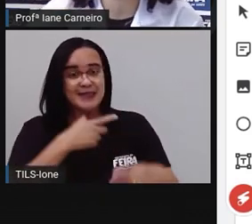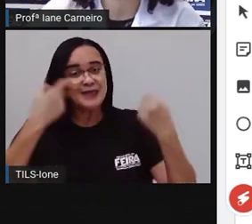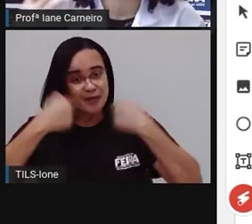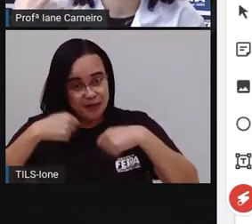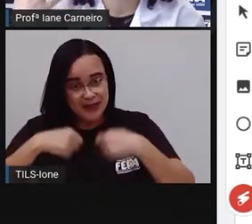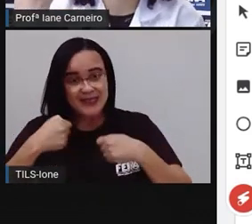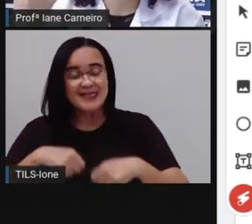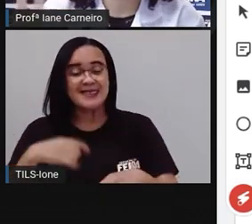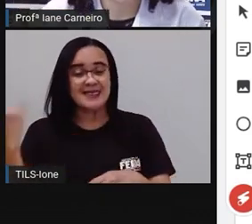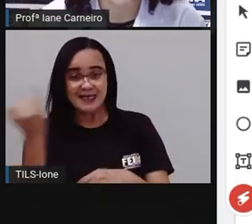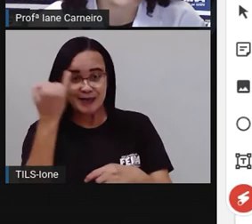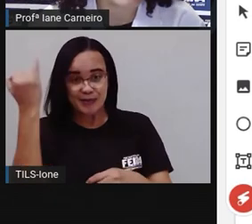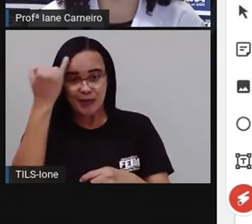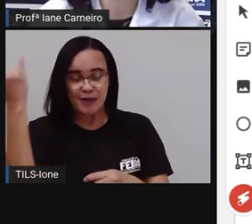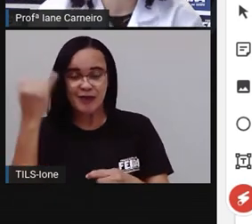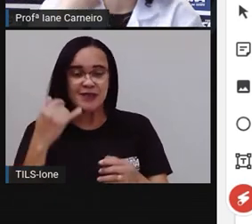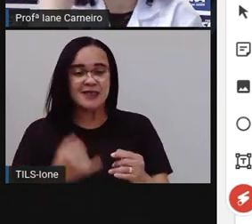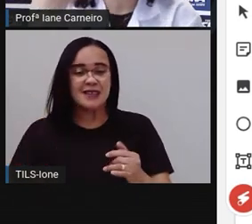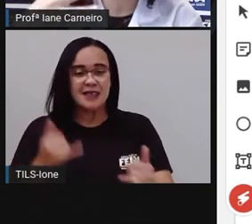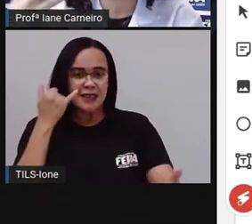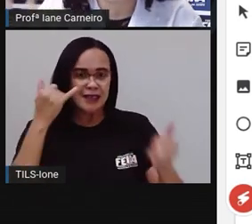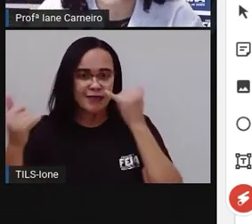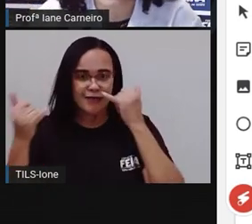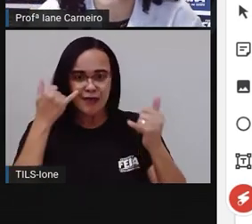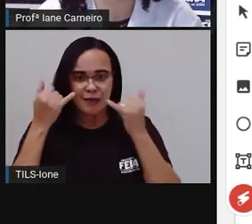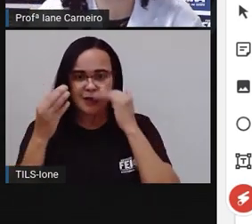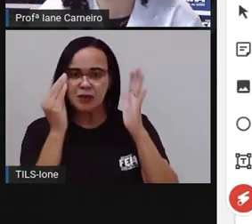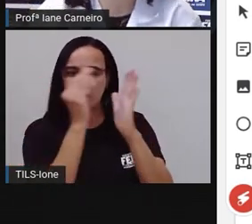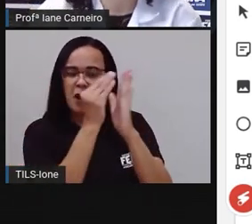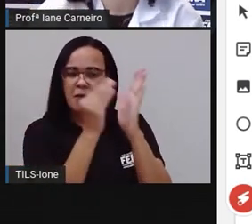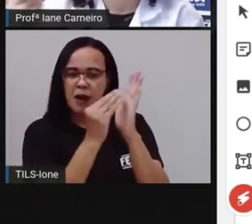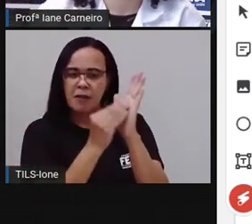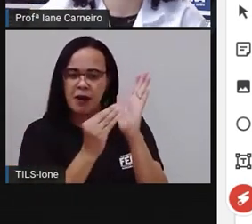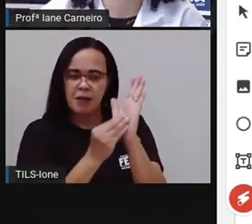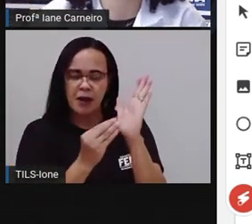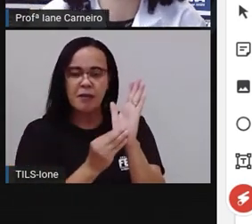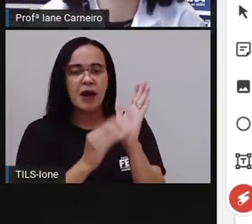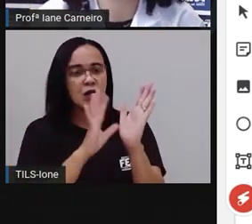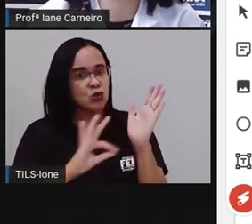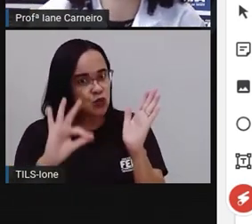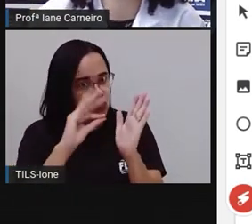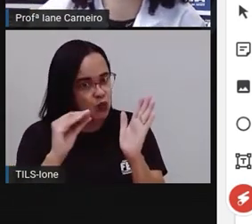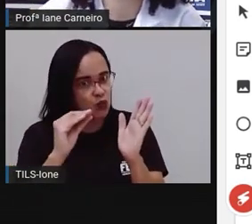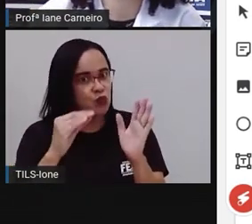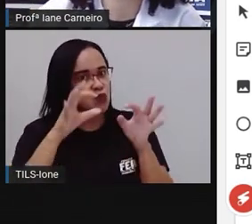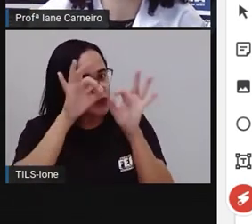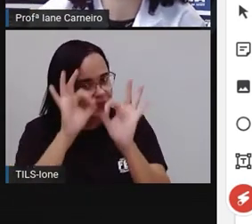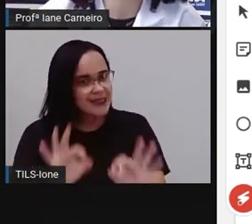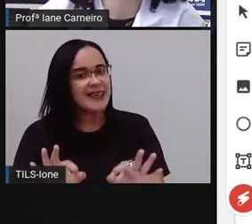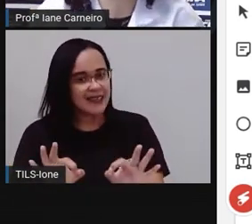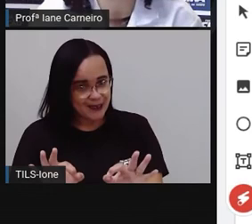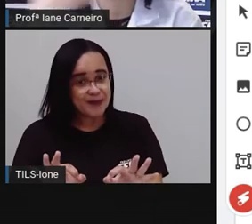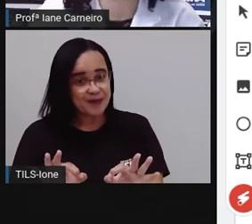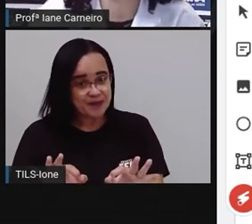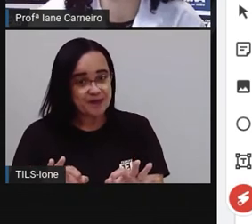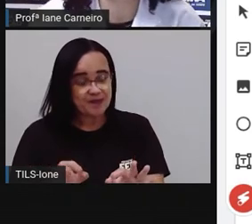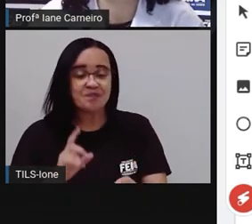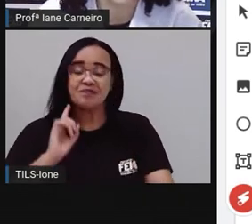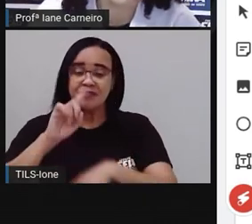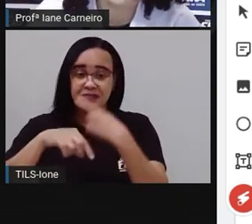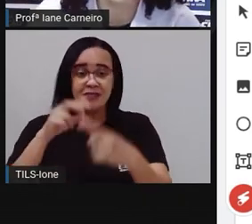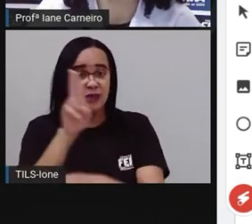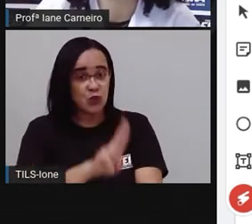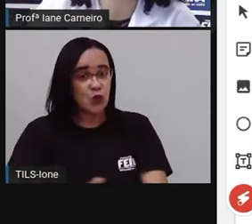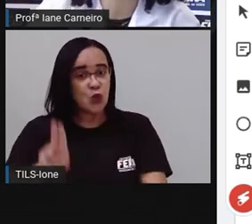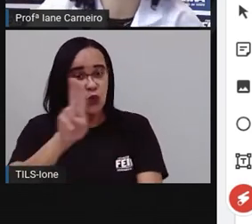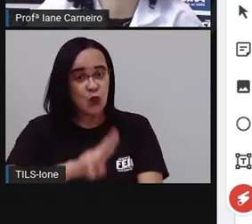informações sobre a casa de vocês, o endereço de vocês, né? Para que esse conhecimento vocês utilizem no